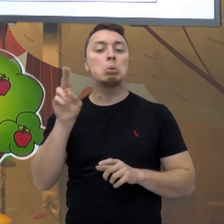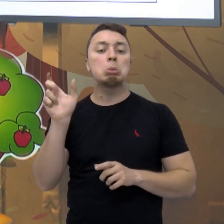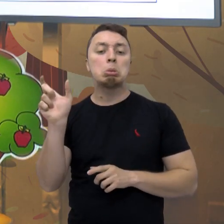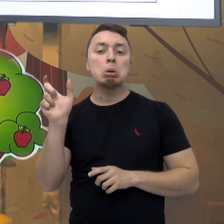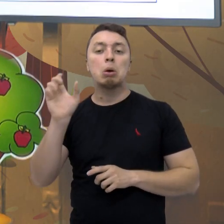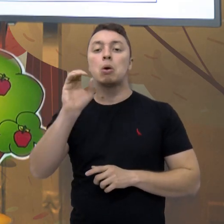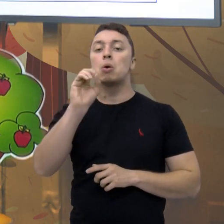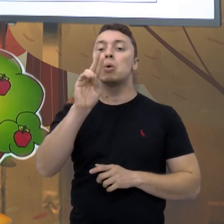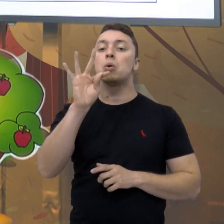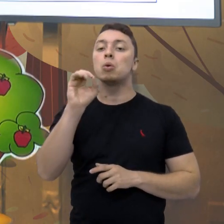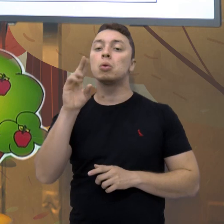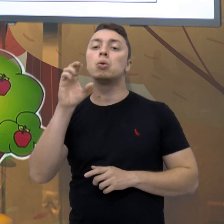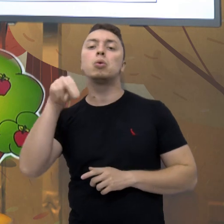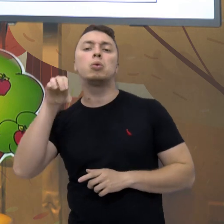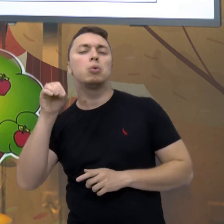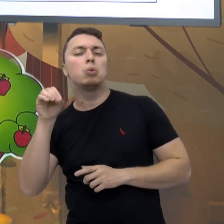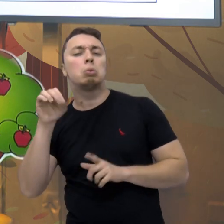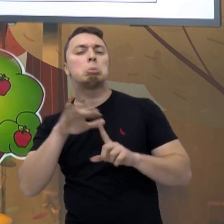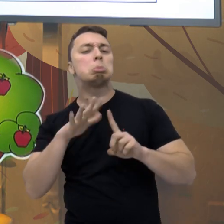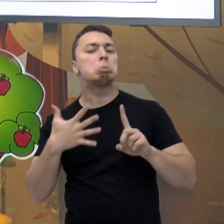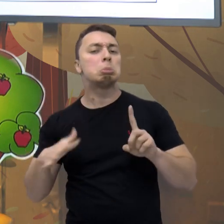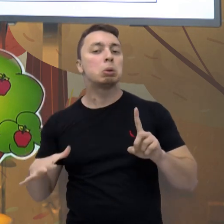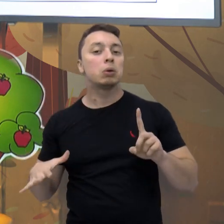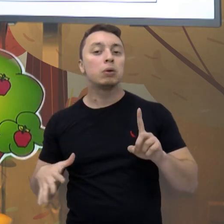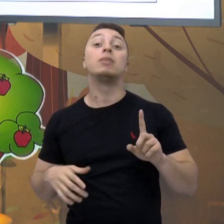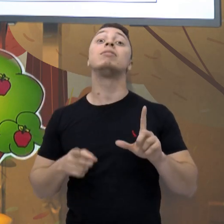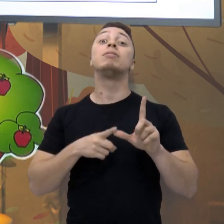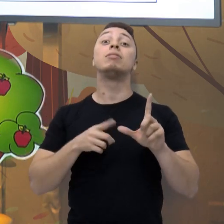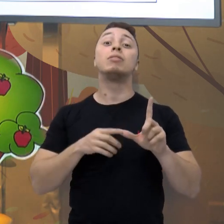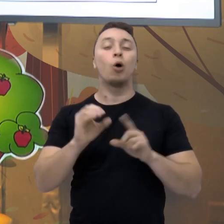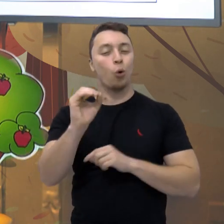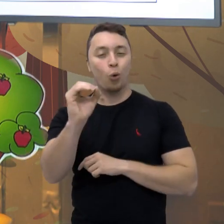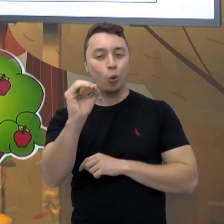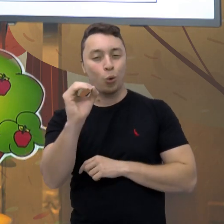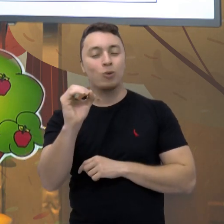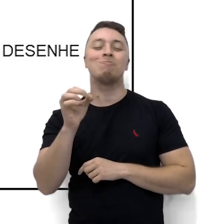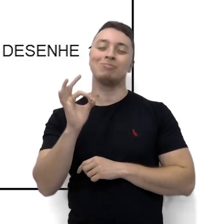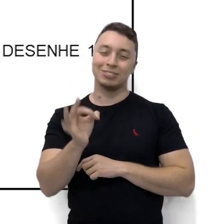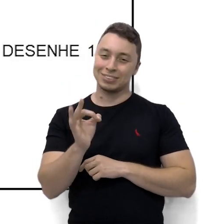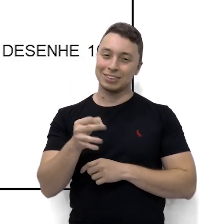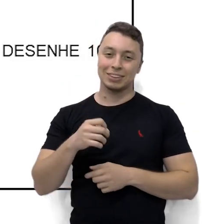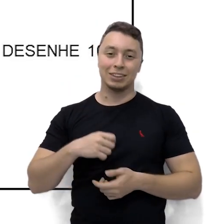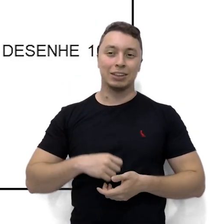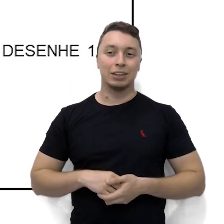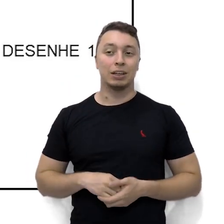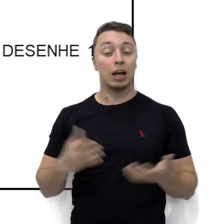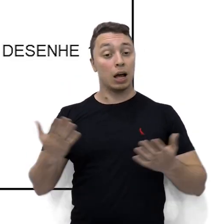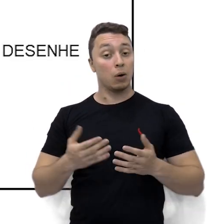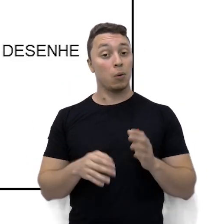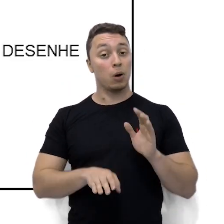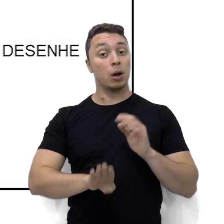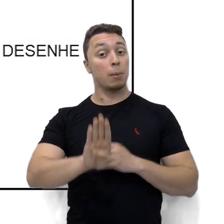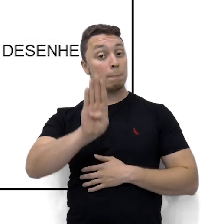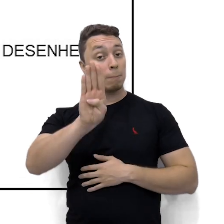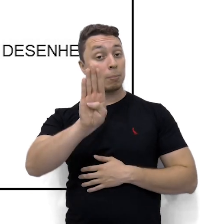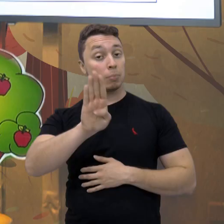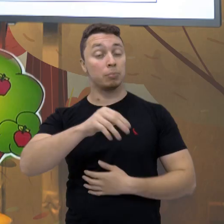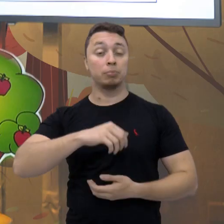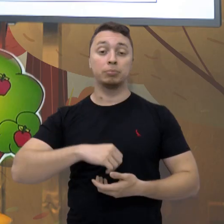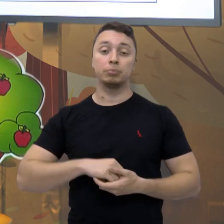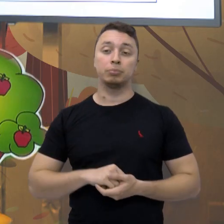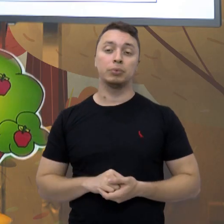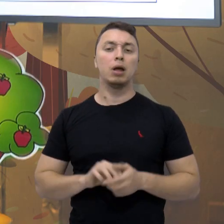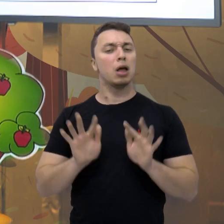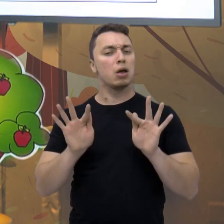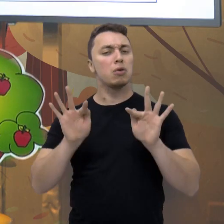É a letra O. Muito bem. E qual é? Coloca aí, letra B agora. Qual é a letra final?